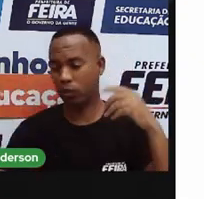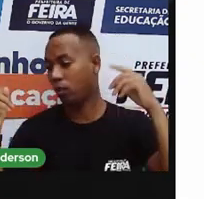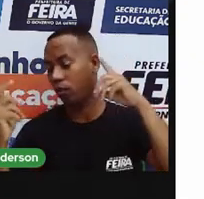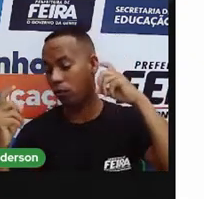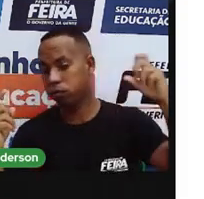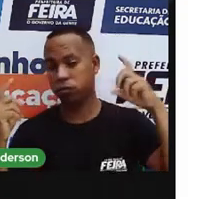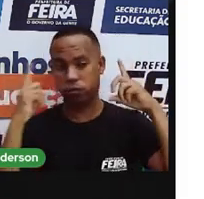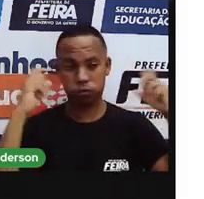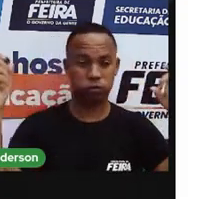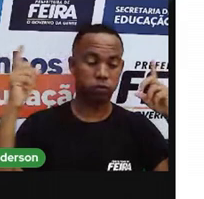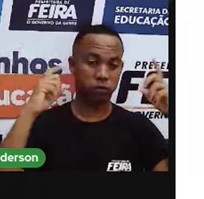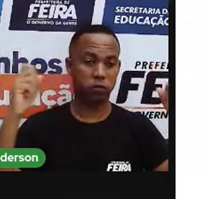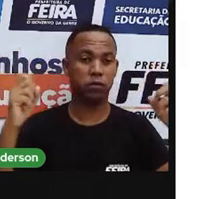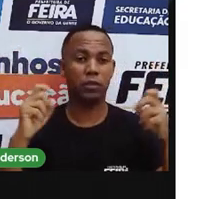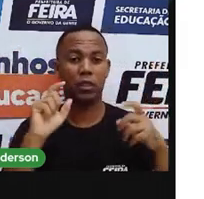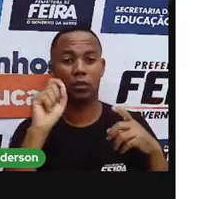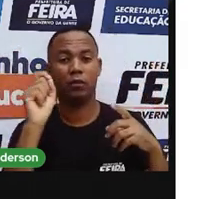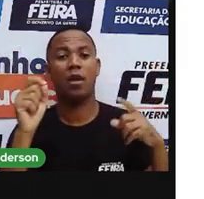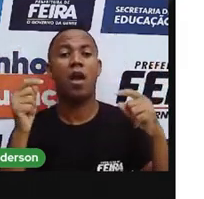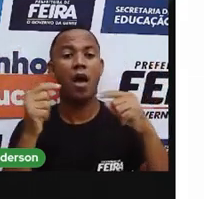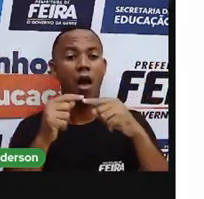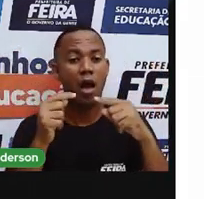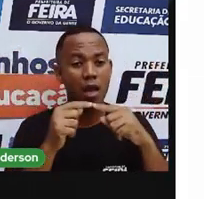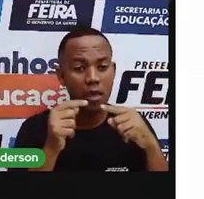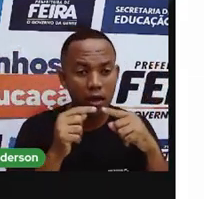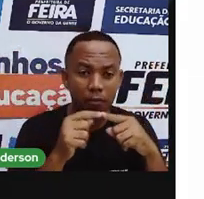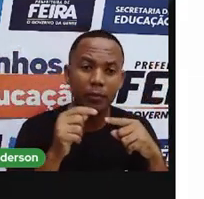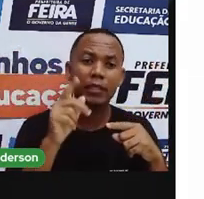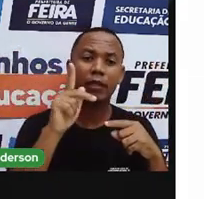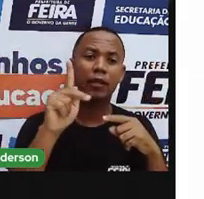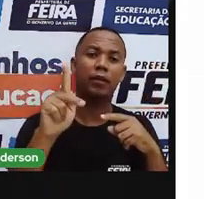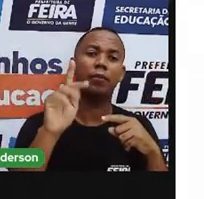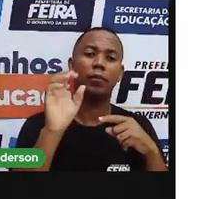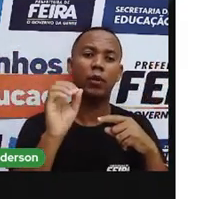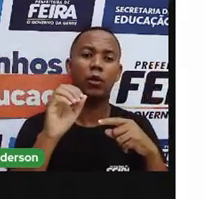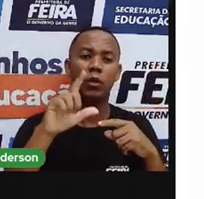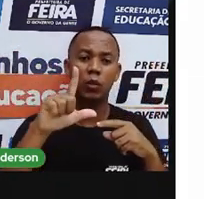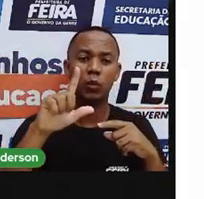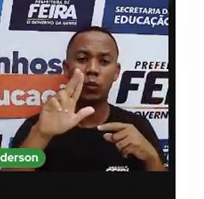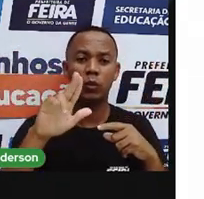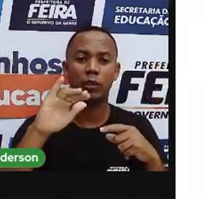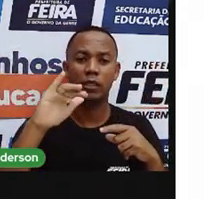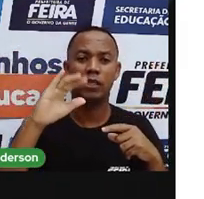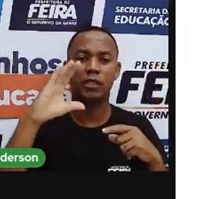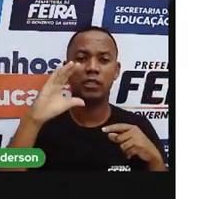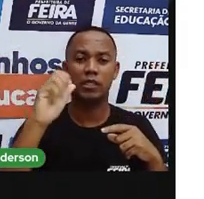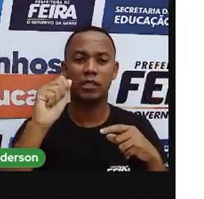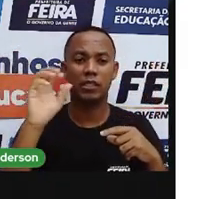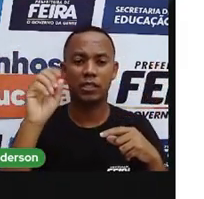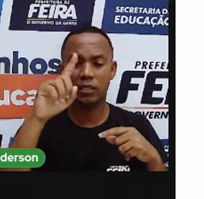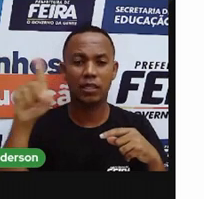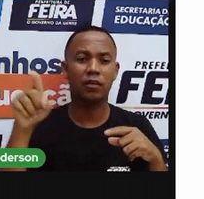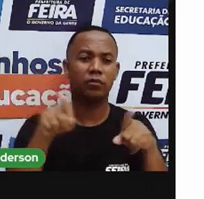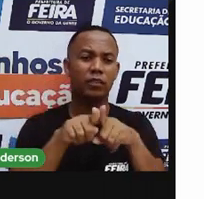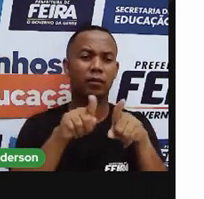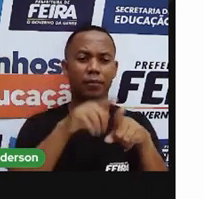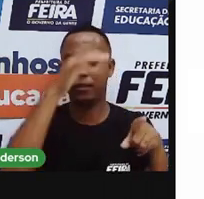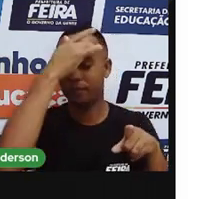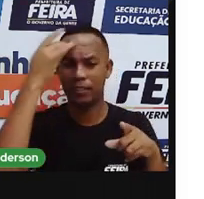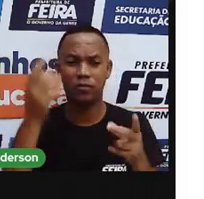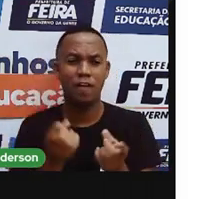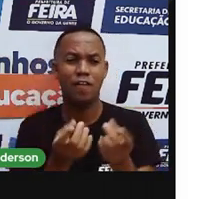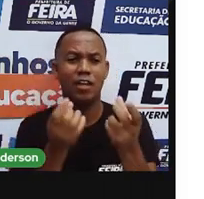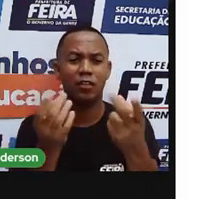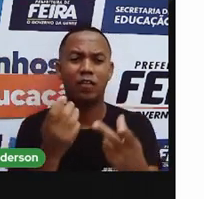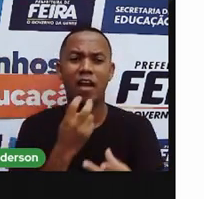Trator, brilhadeira. E aí vem música alta. Aí vem o ambulante. Os vendedores de loja